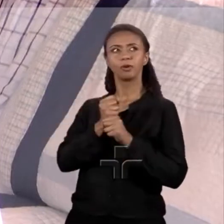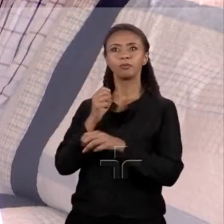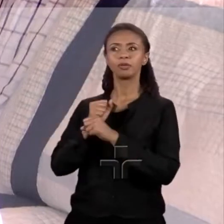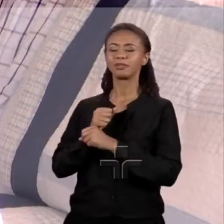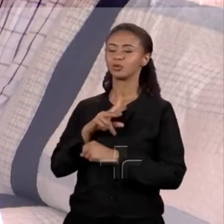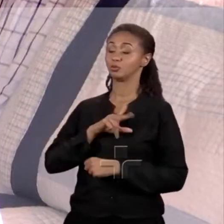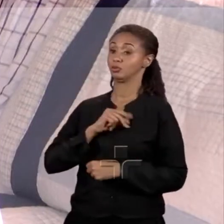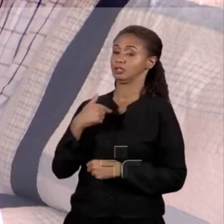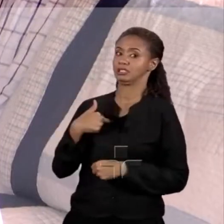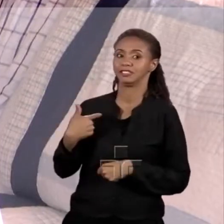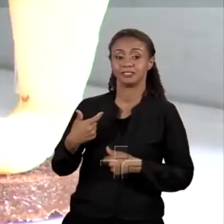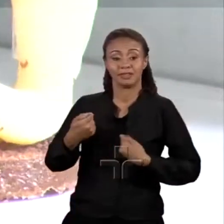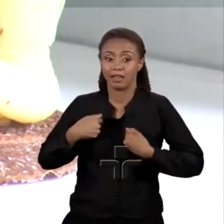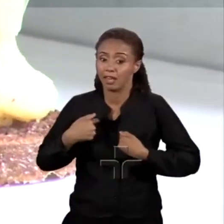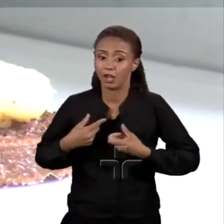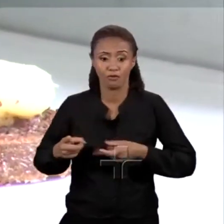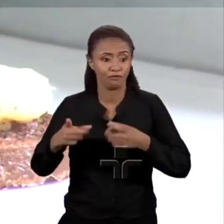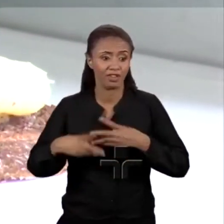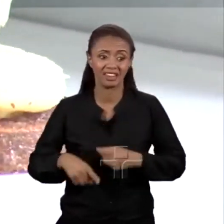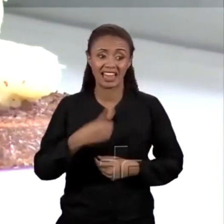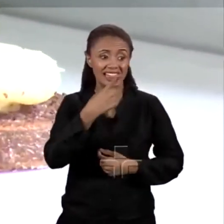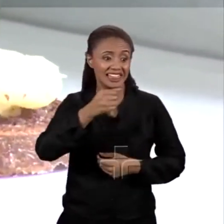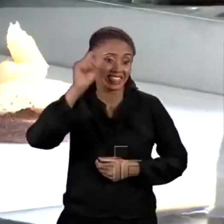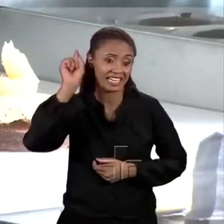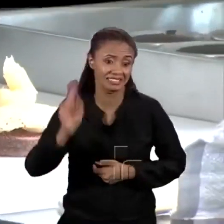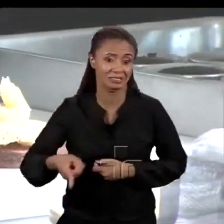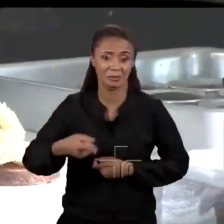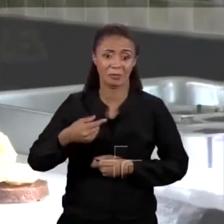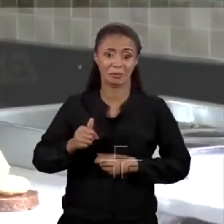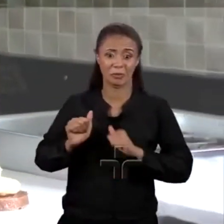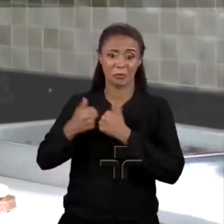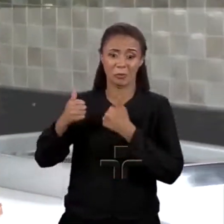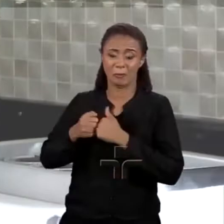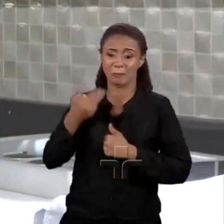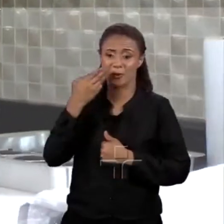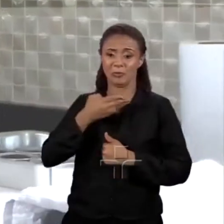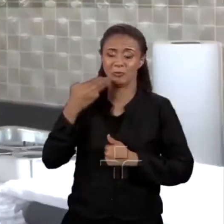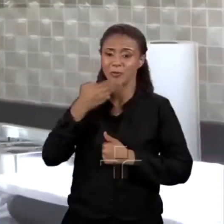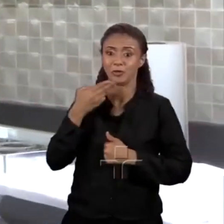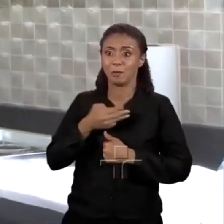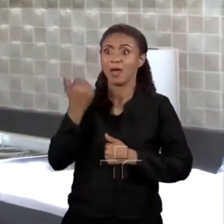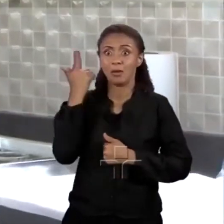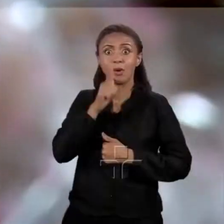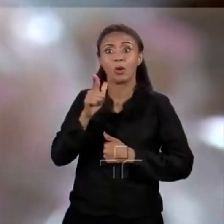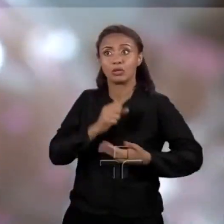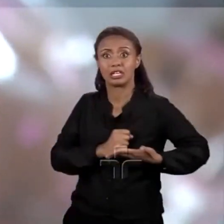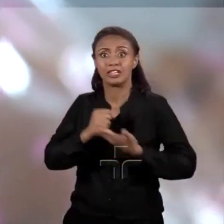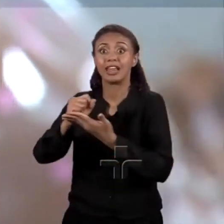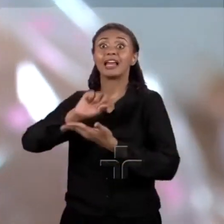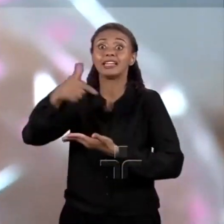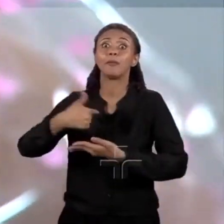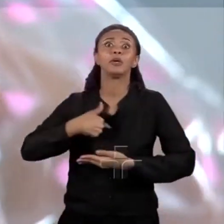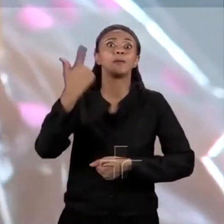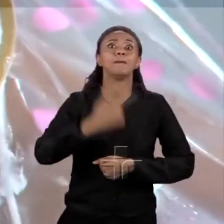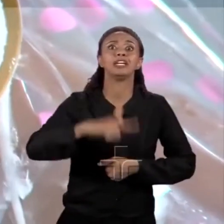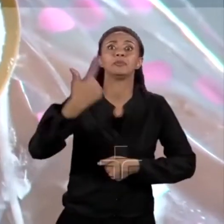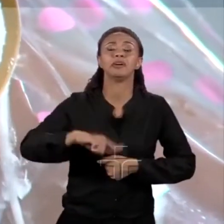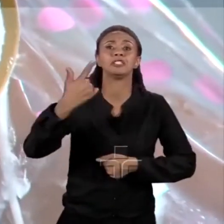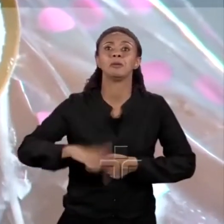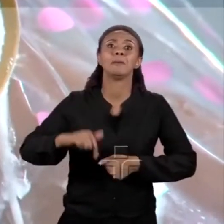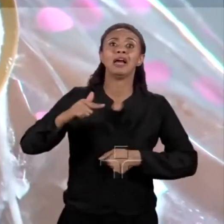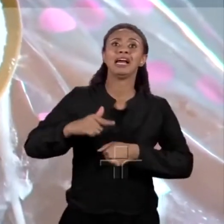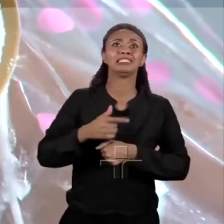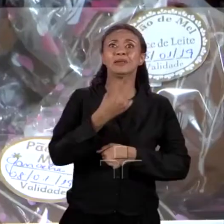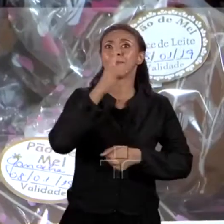vou ter que vender pelo menos uns 10 mil pão de mel, né? Para poder mandar ela para lá e depois eu vou ter que fabricar pelo menos uns